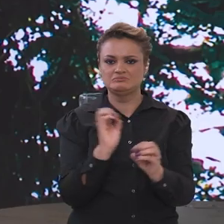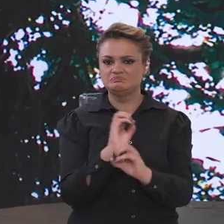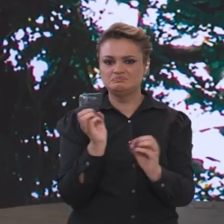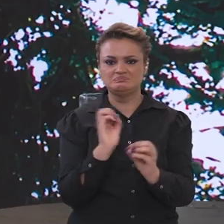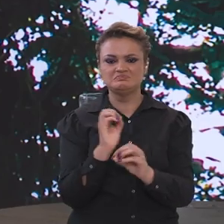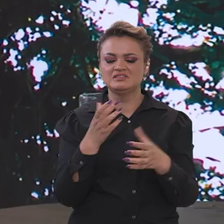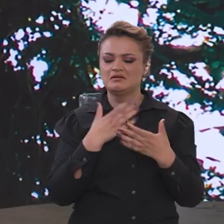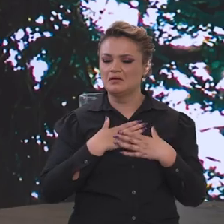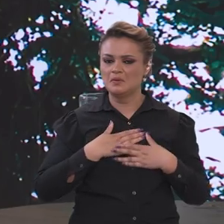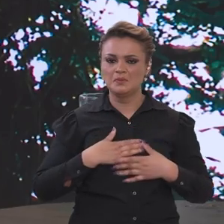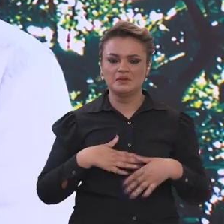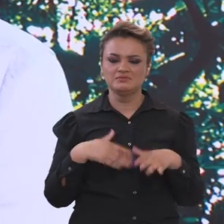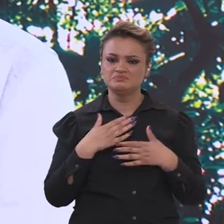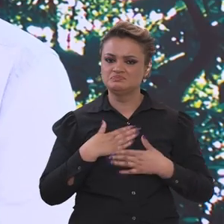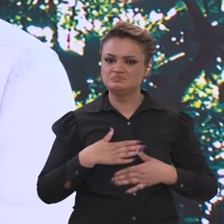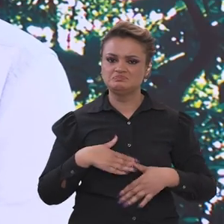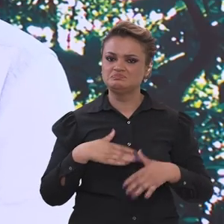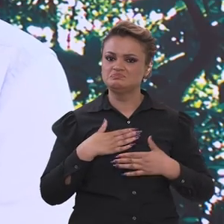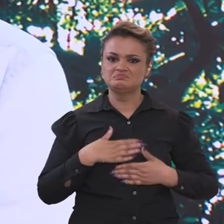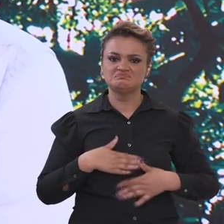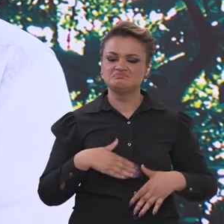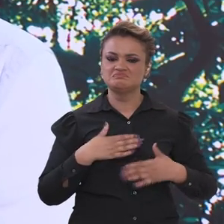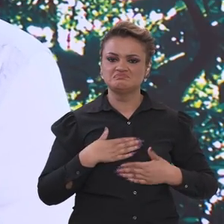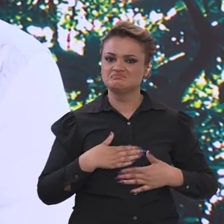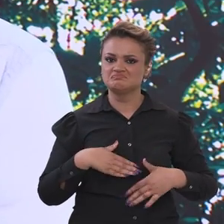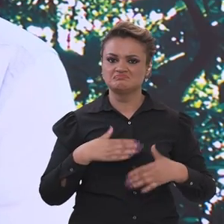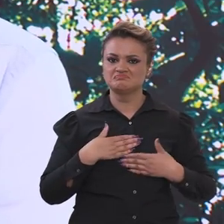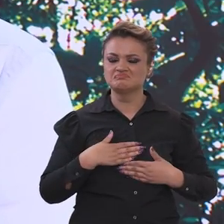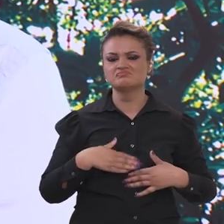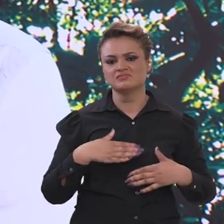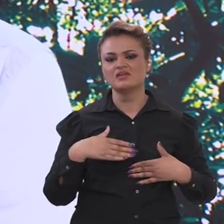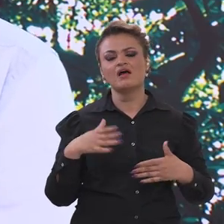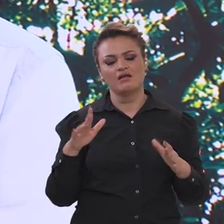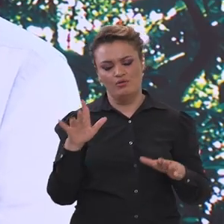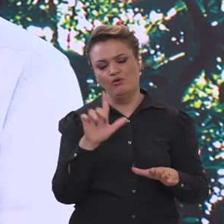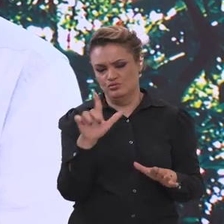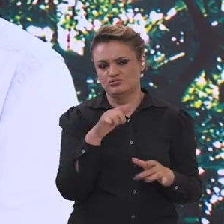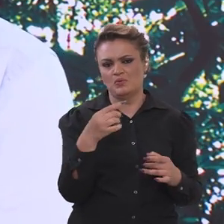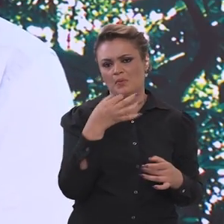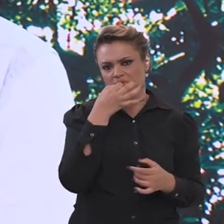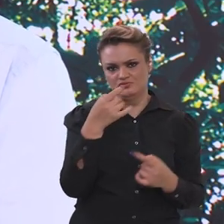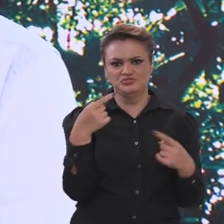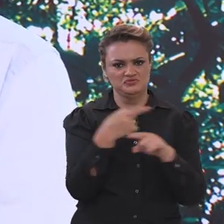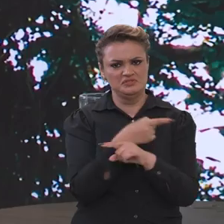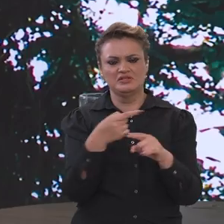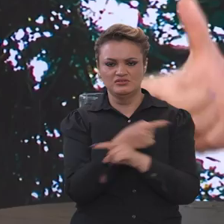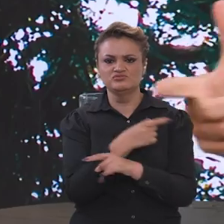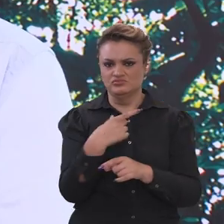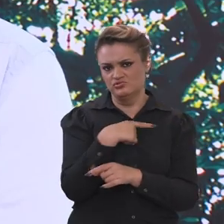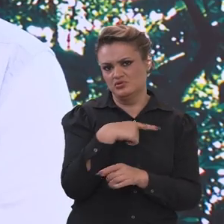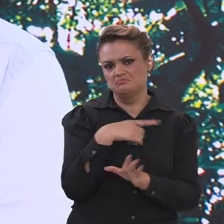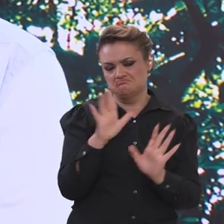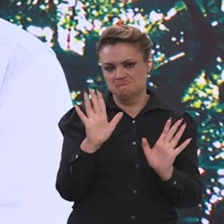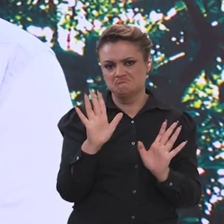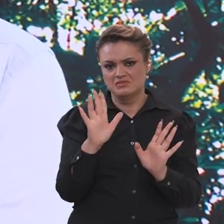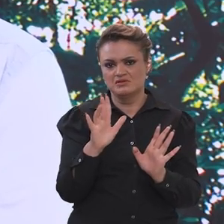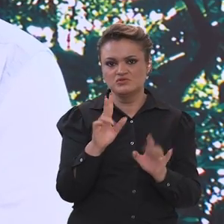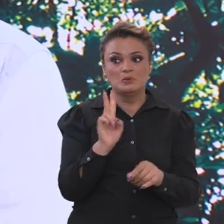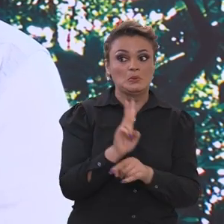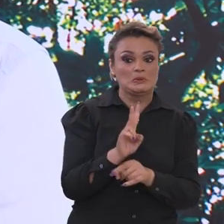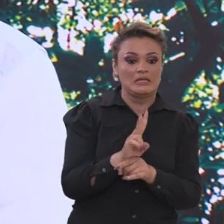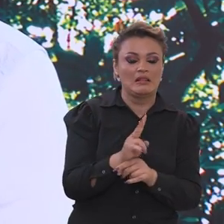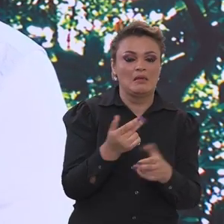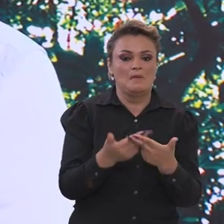intercorrência. Tudo na tranquilidade. Muito assim, as pessoas, claro, divergindo, colocando as suas opiniões, sob a